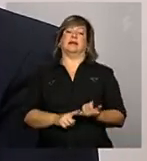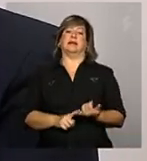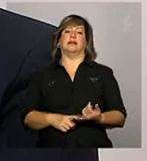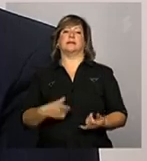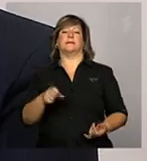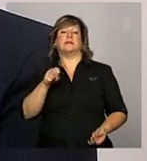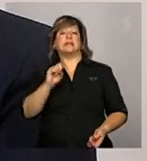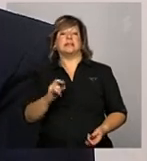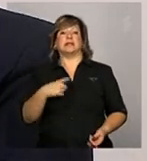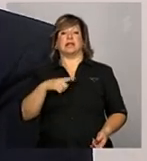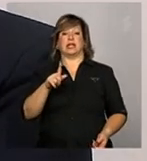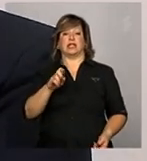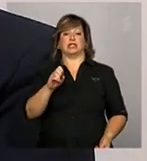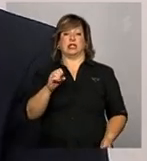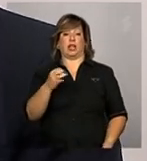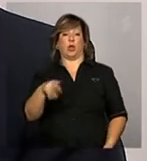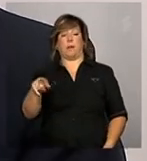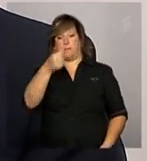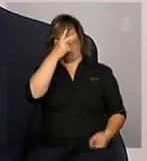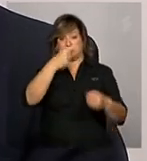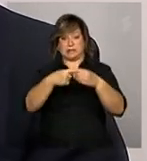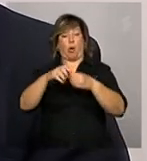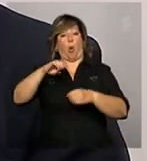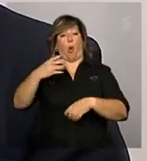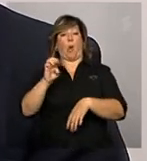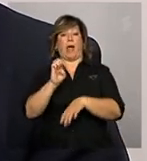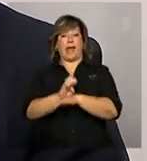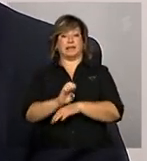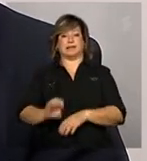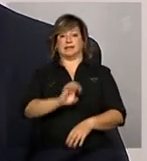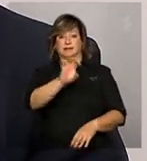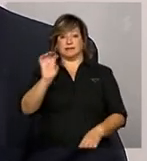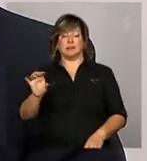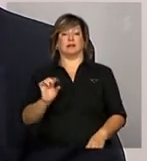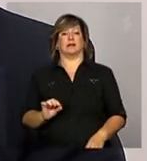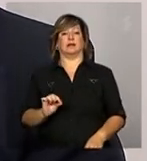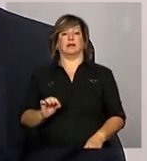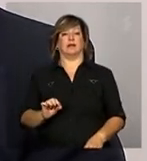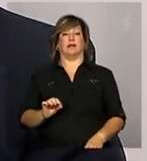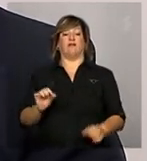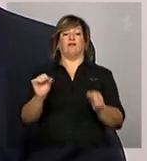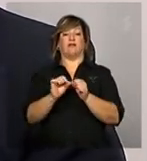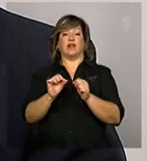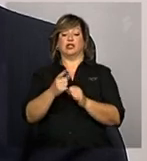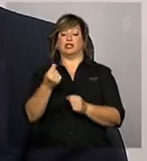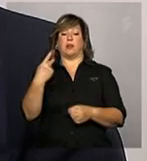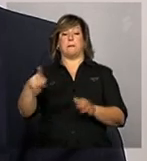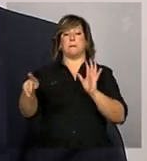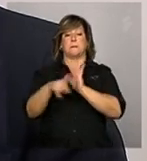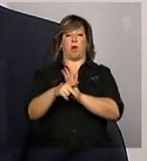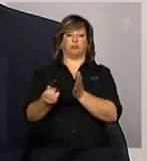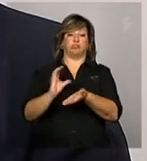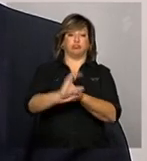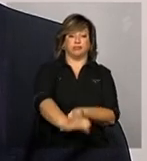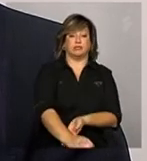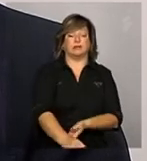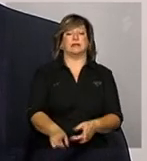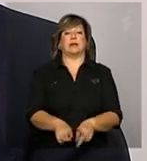gestor municipal ou o gestor estadual alocou recursos próprios, certo? E aí,